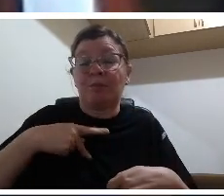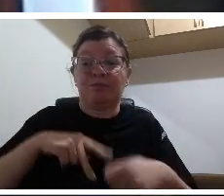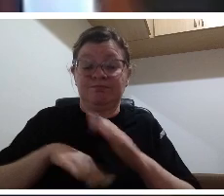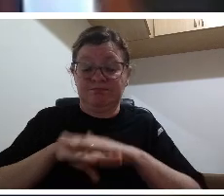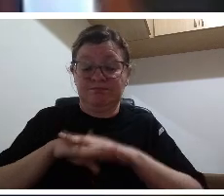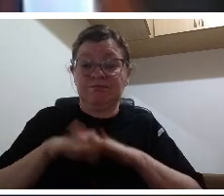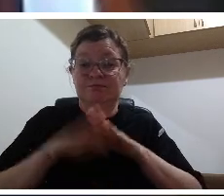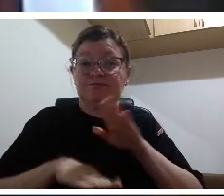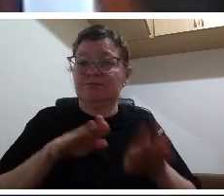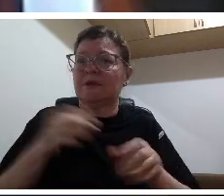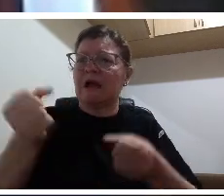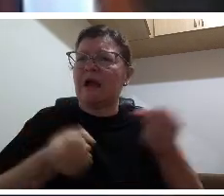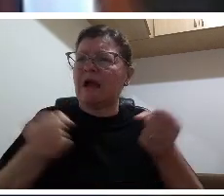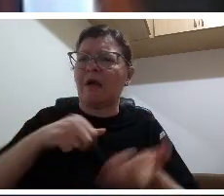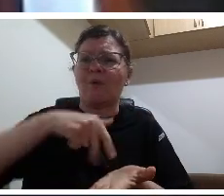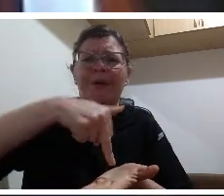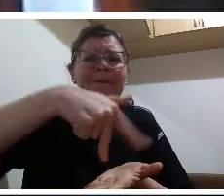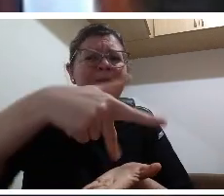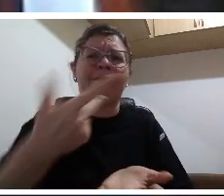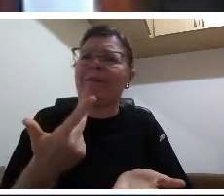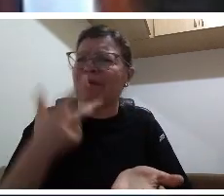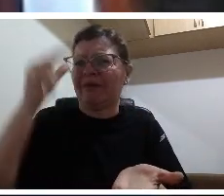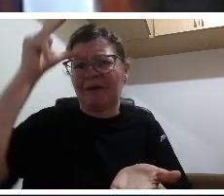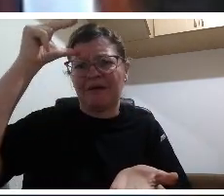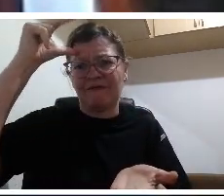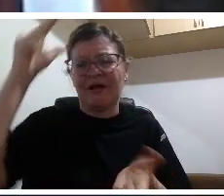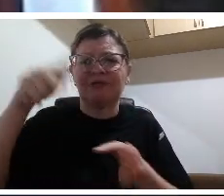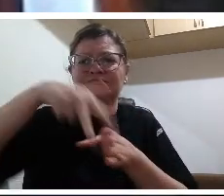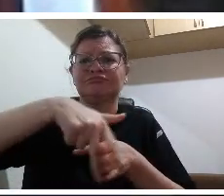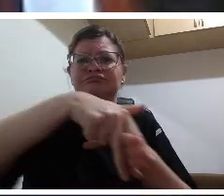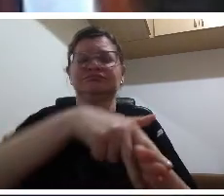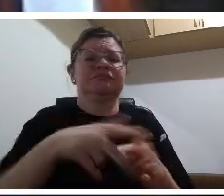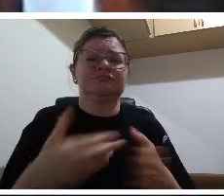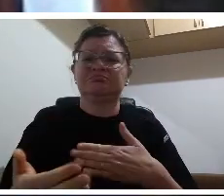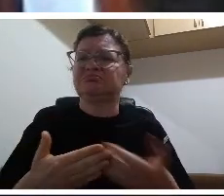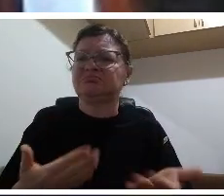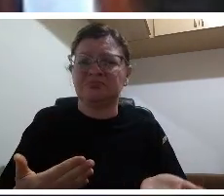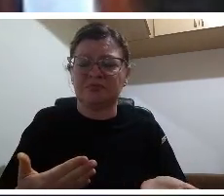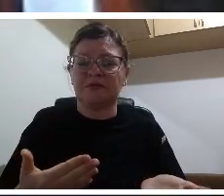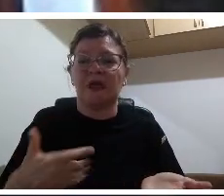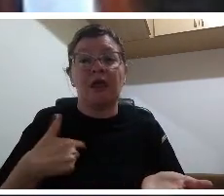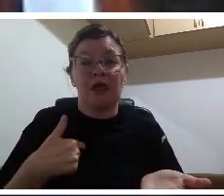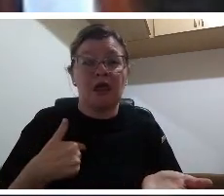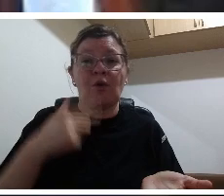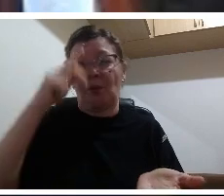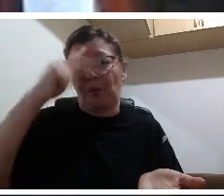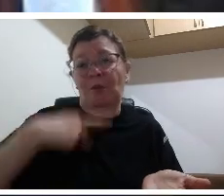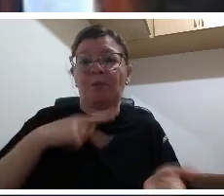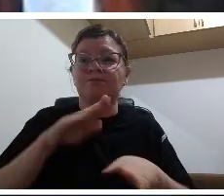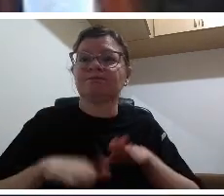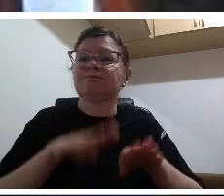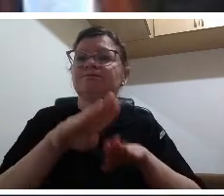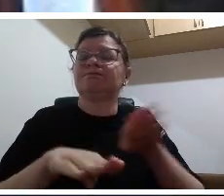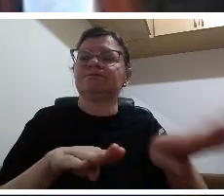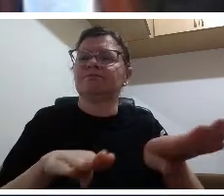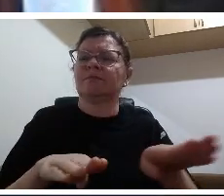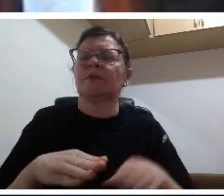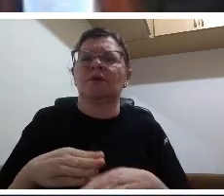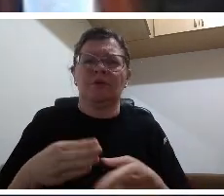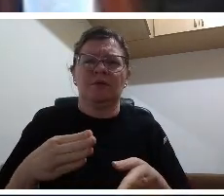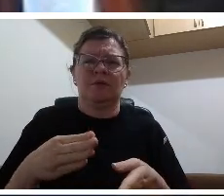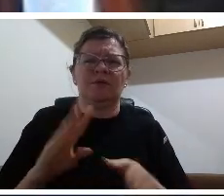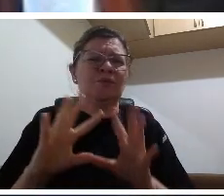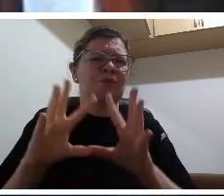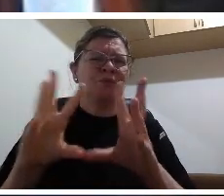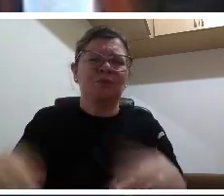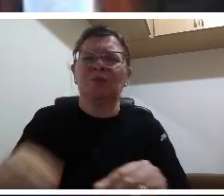interessantes porém não esqueça que o essencial é você professora é você professor porque você